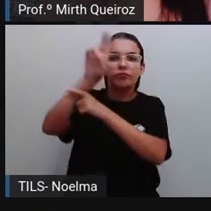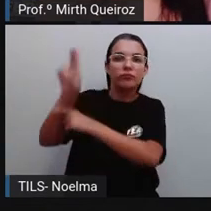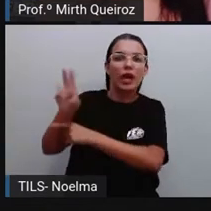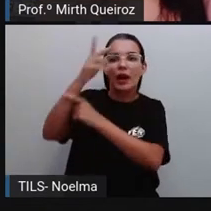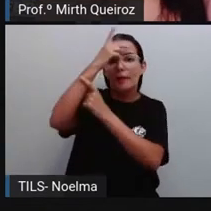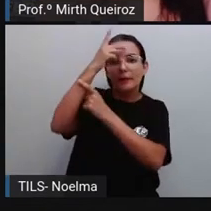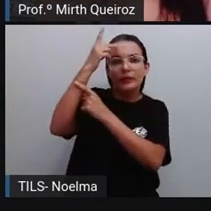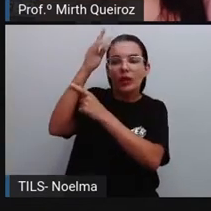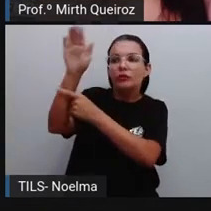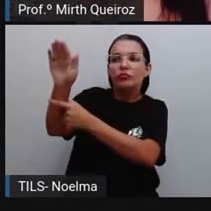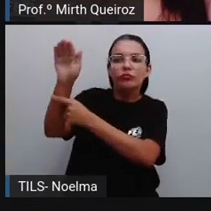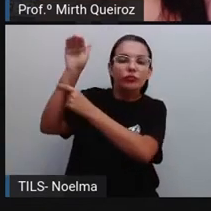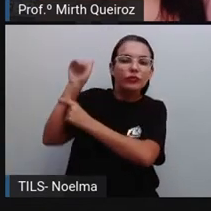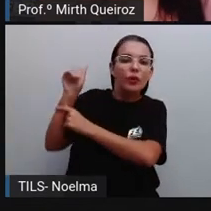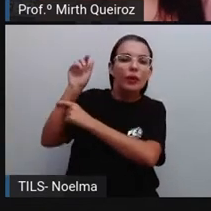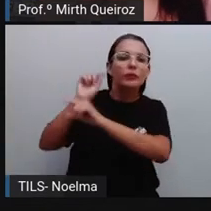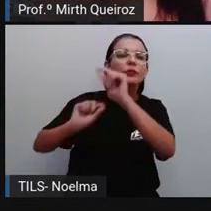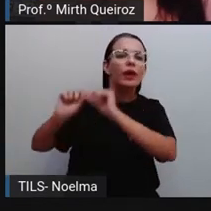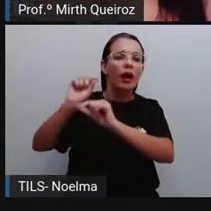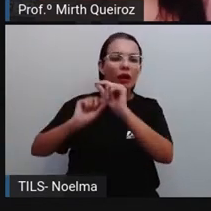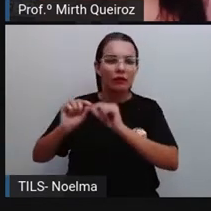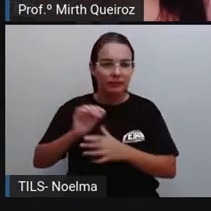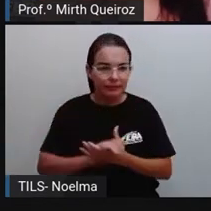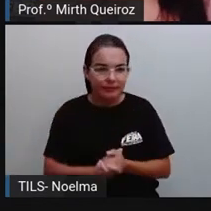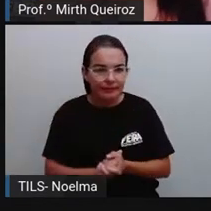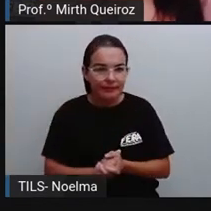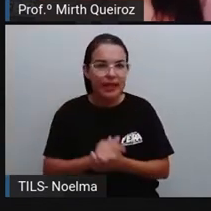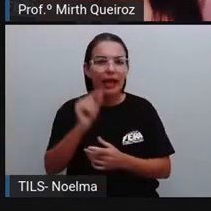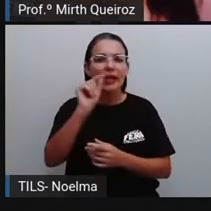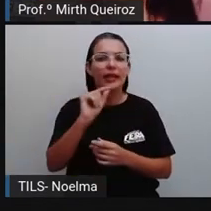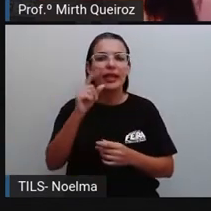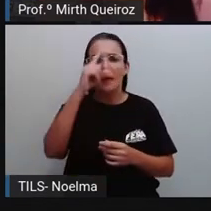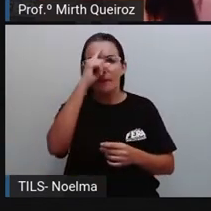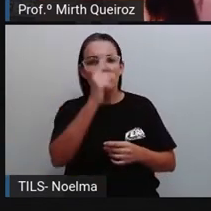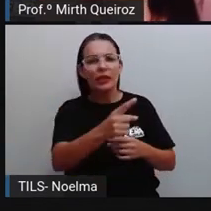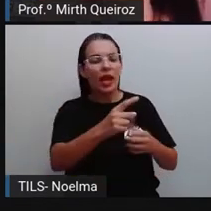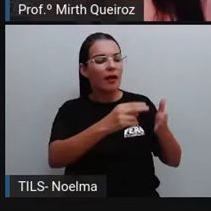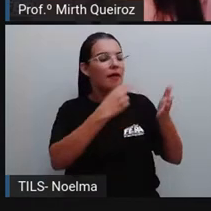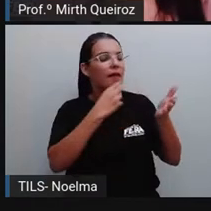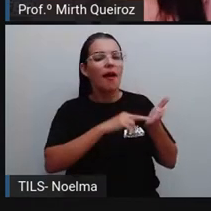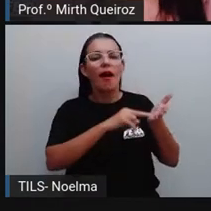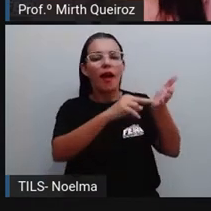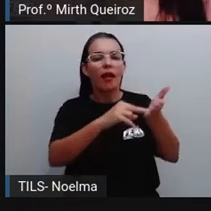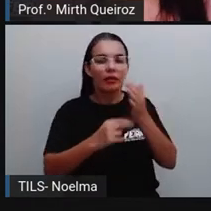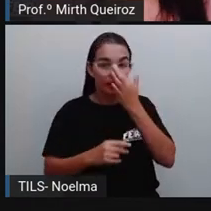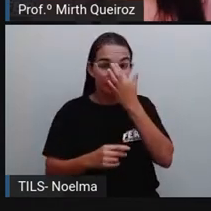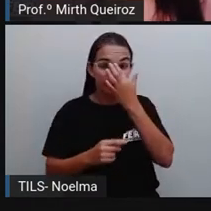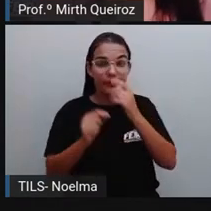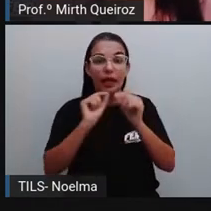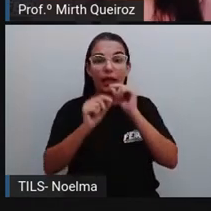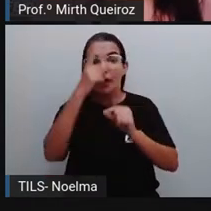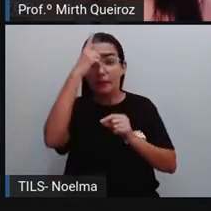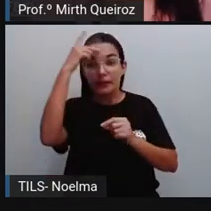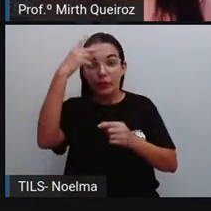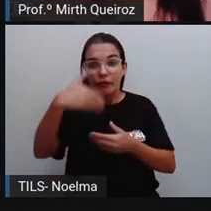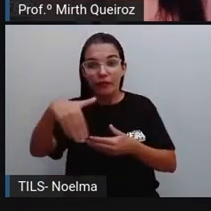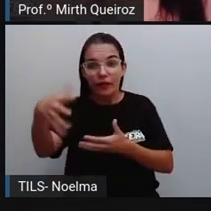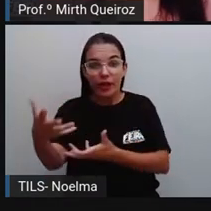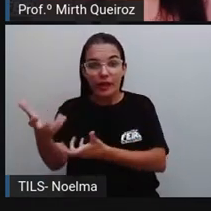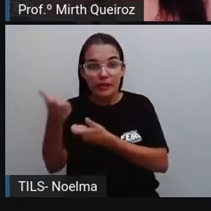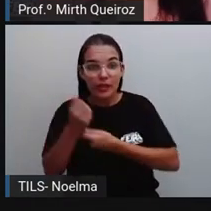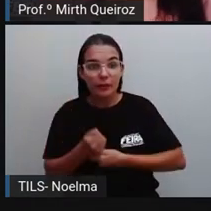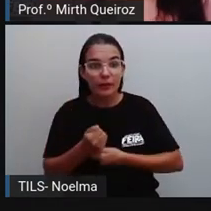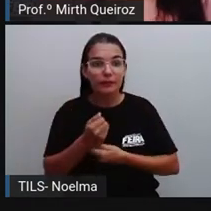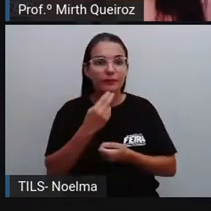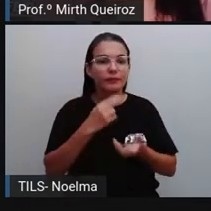logo abaixo da data, deve-se informar quem se dirige àquele texto mediante vocativo. É bom lembrar que o vocativo é uma